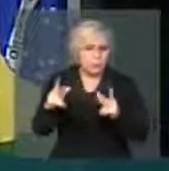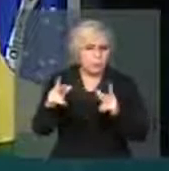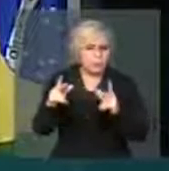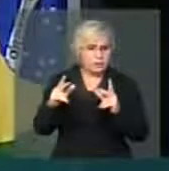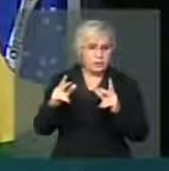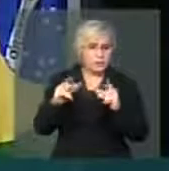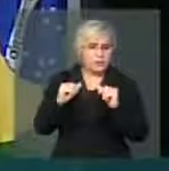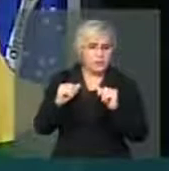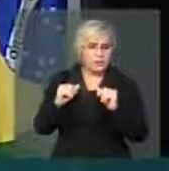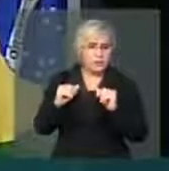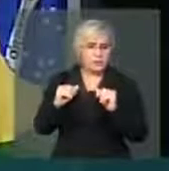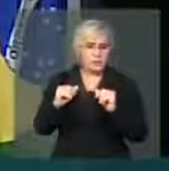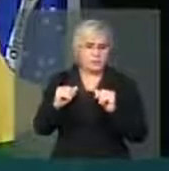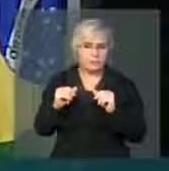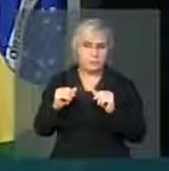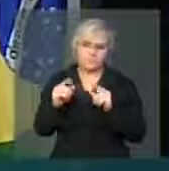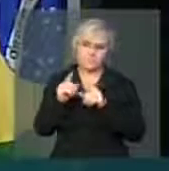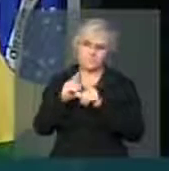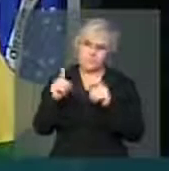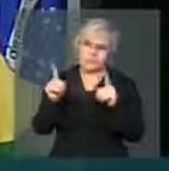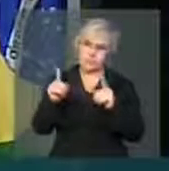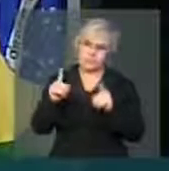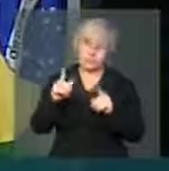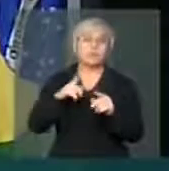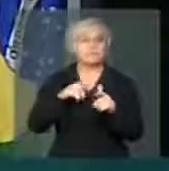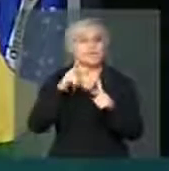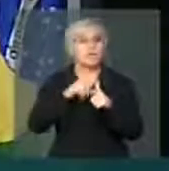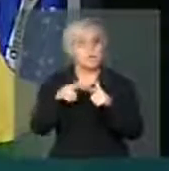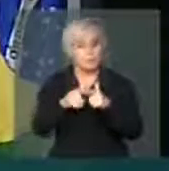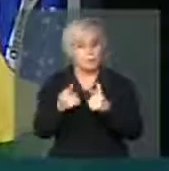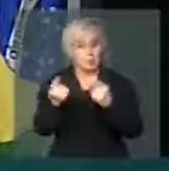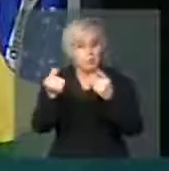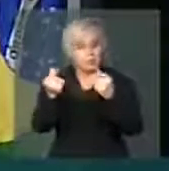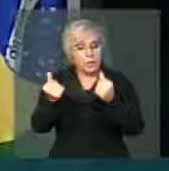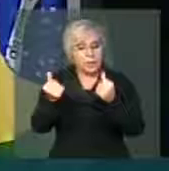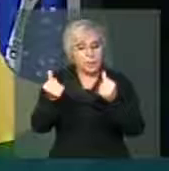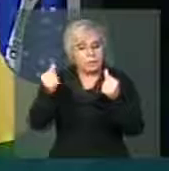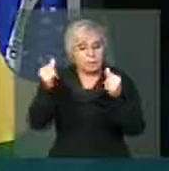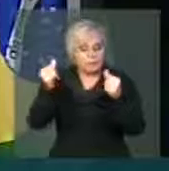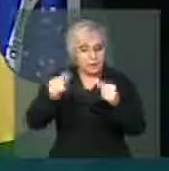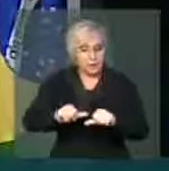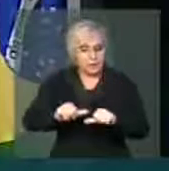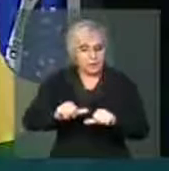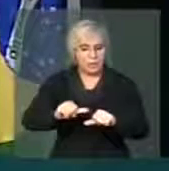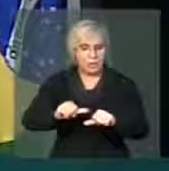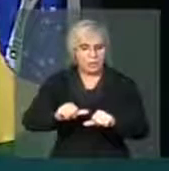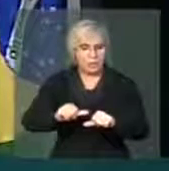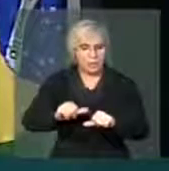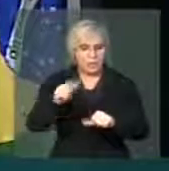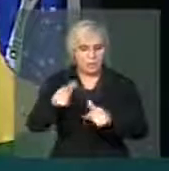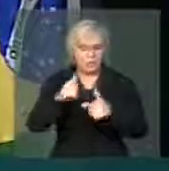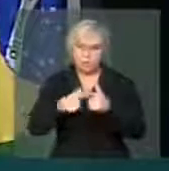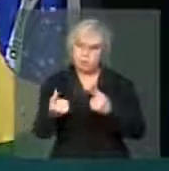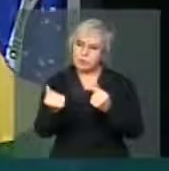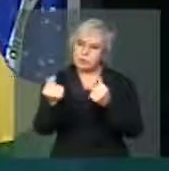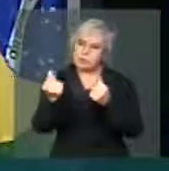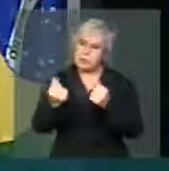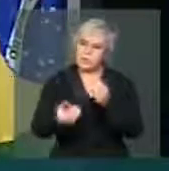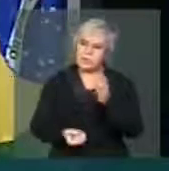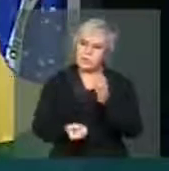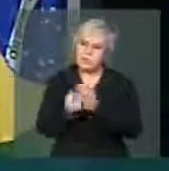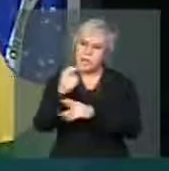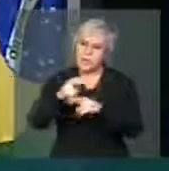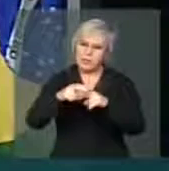essa melhoria Se existe uma crise Ela também não foi criada sequer Por uma circunstância